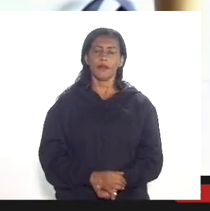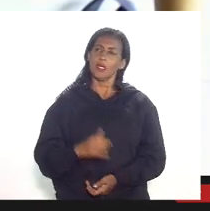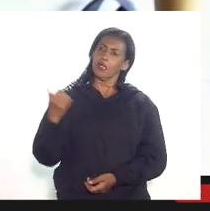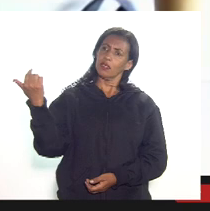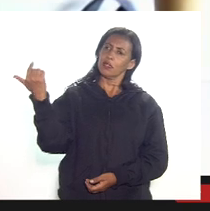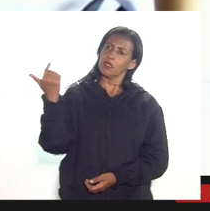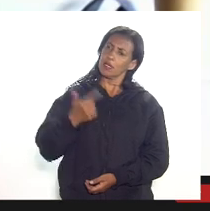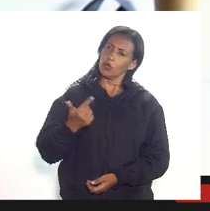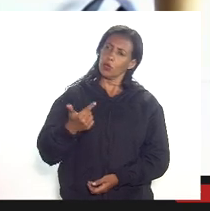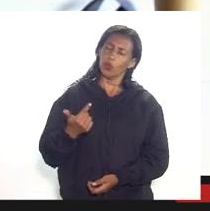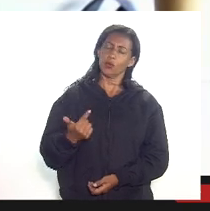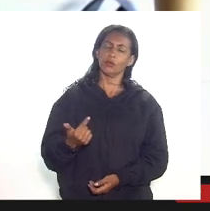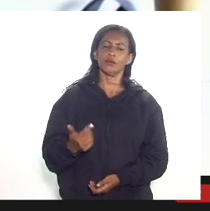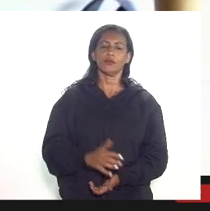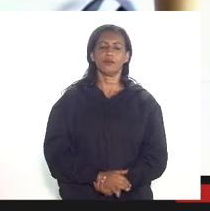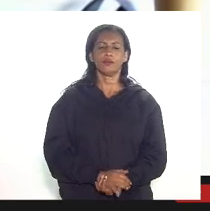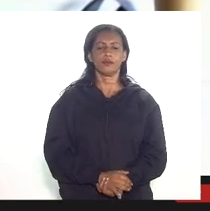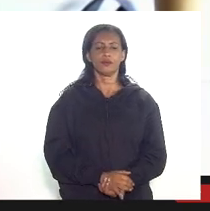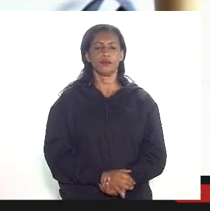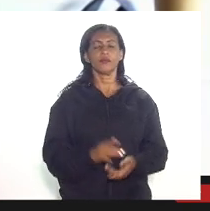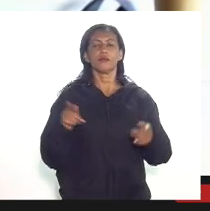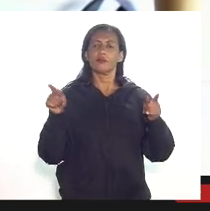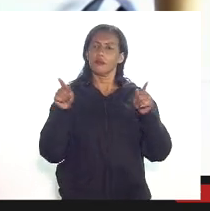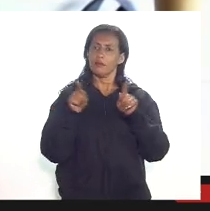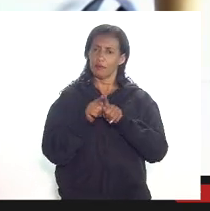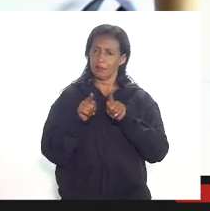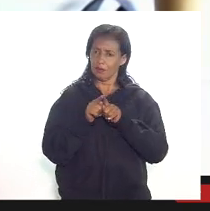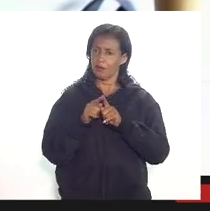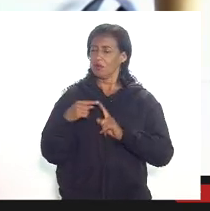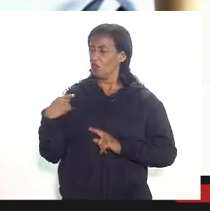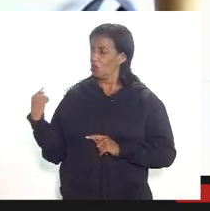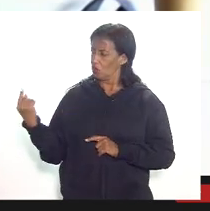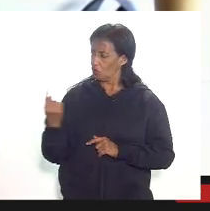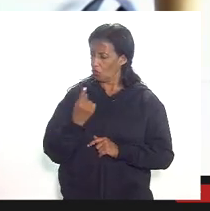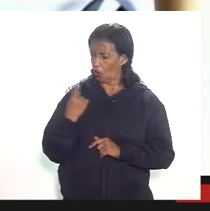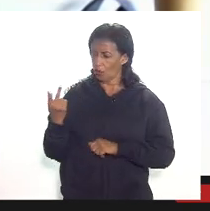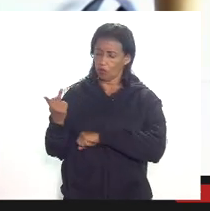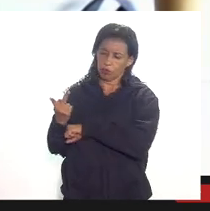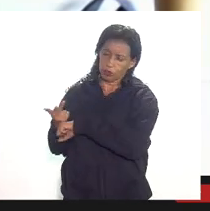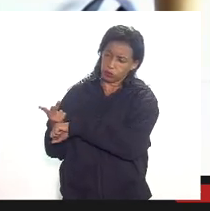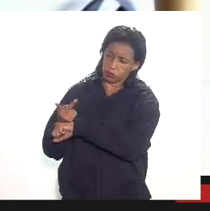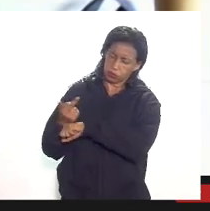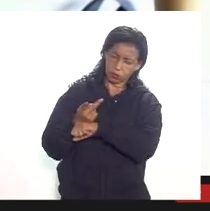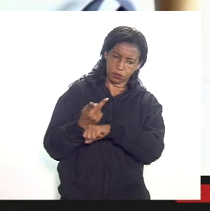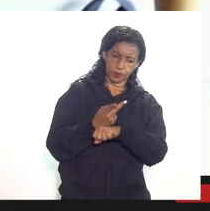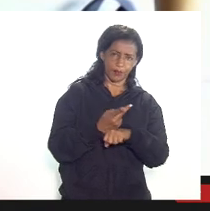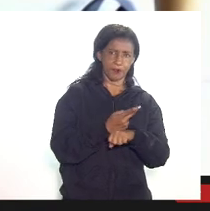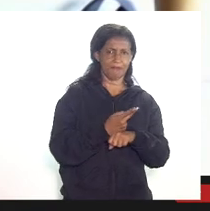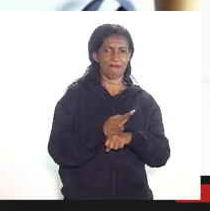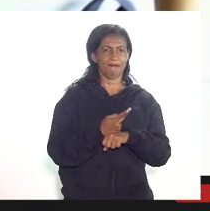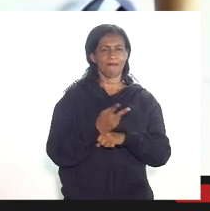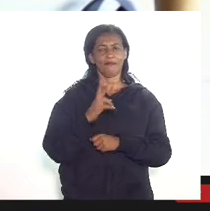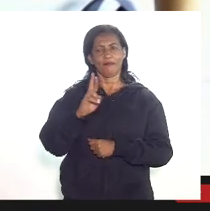evidente que também nós vamos buscar soluções